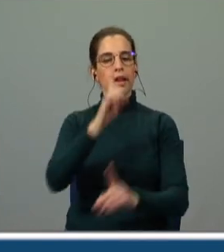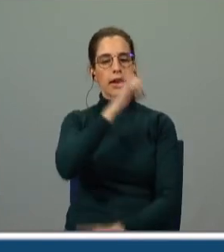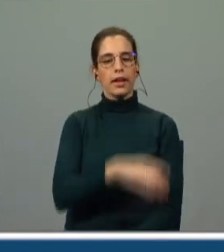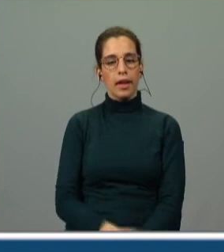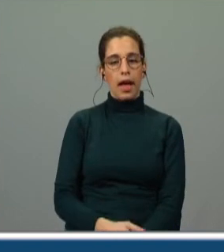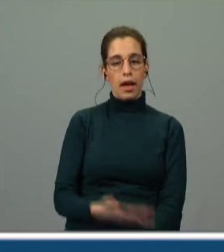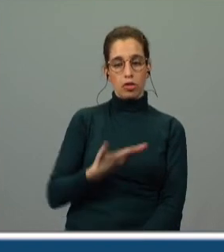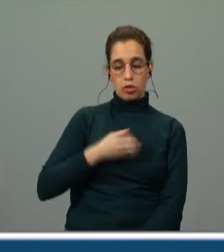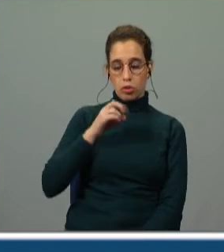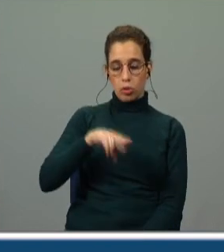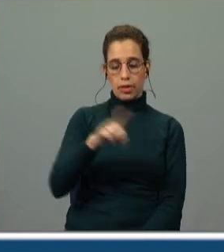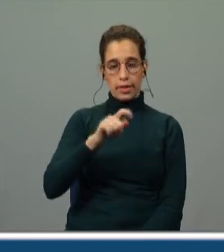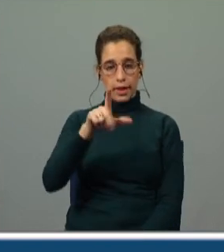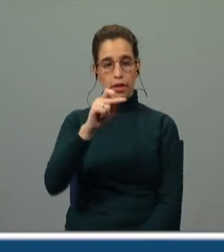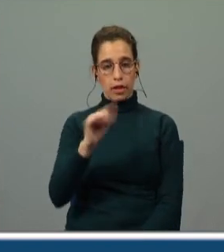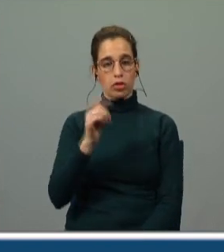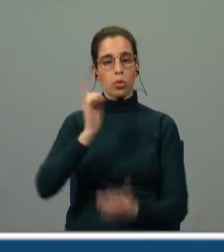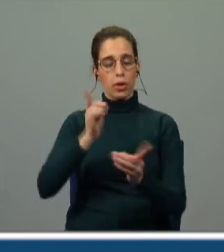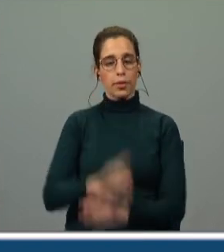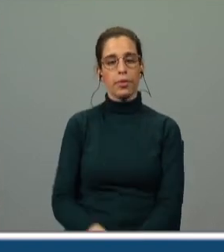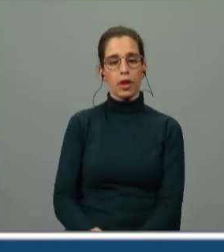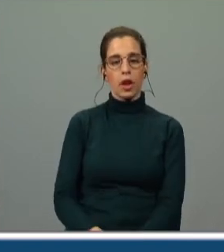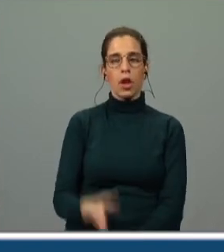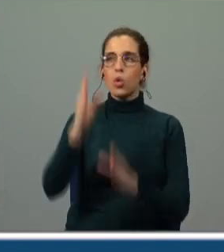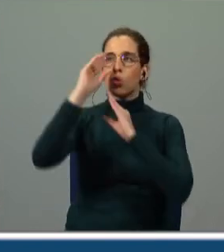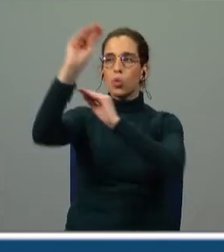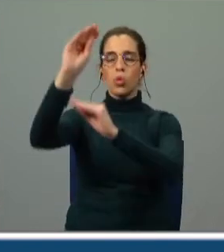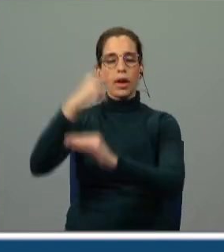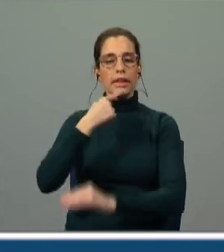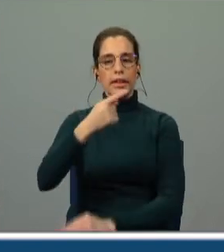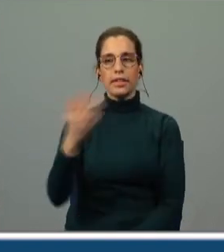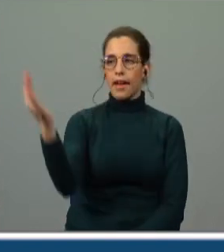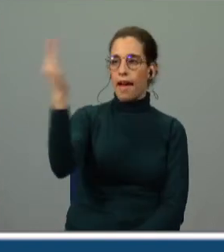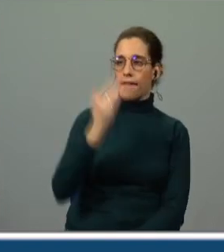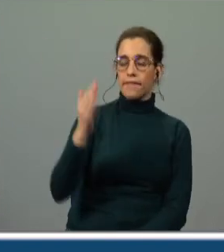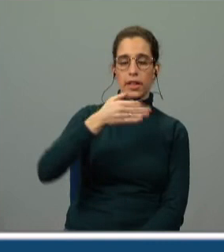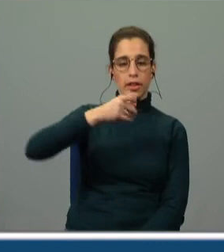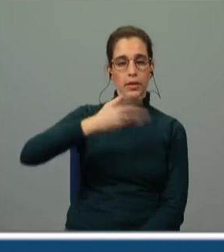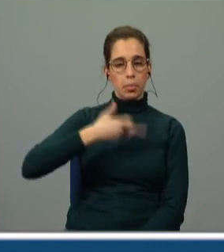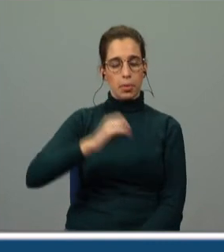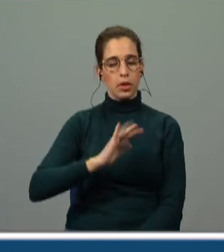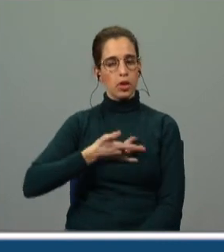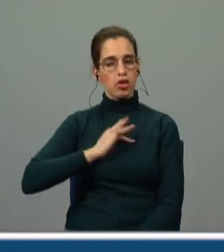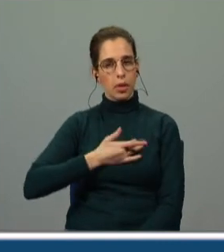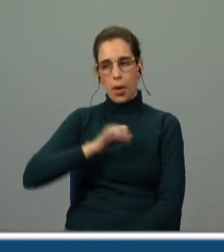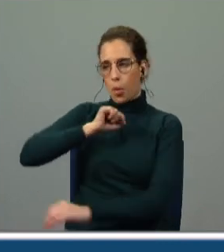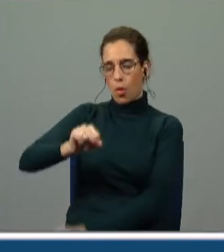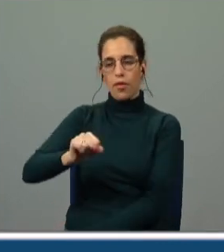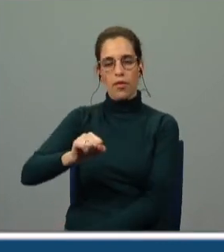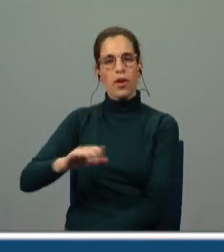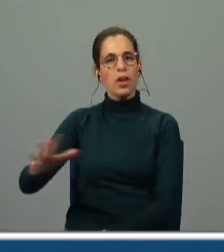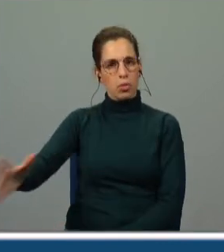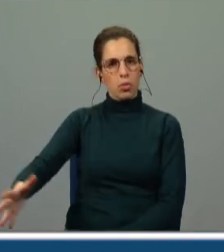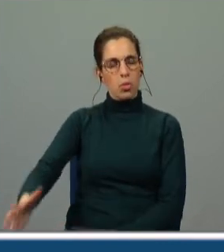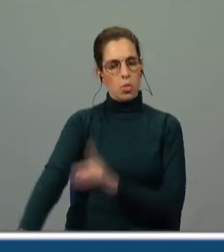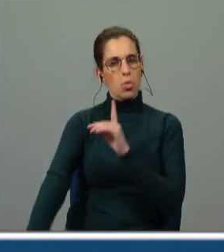donzelas o quê que o luar anuncia a vinda de Pedro e que este amor contrariado vai triunfar